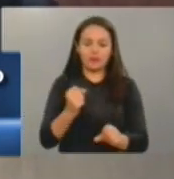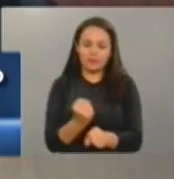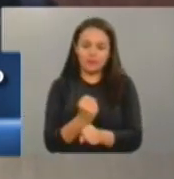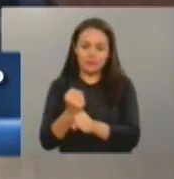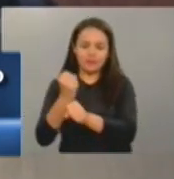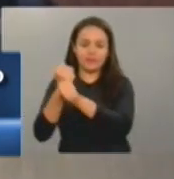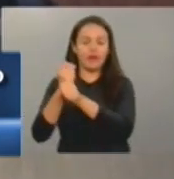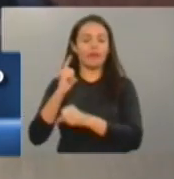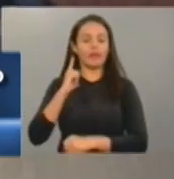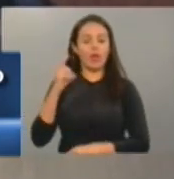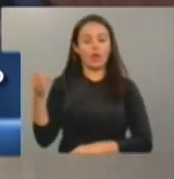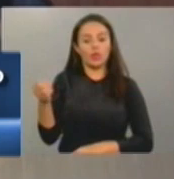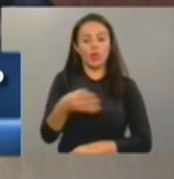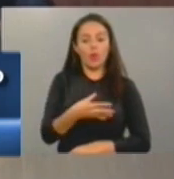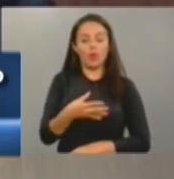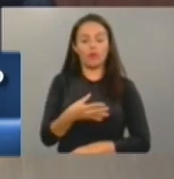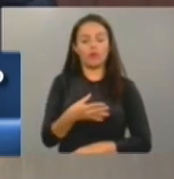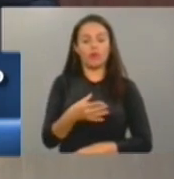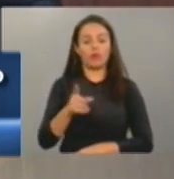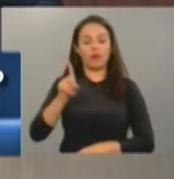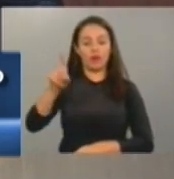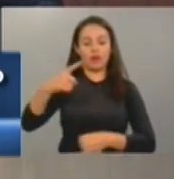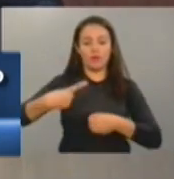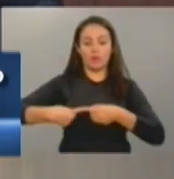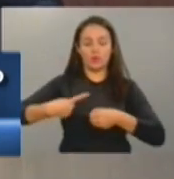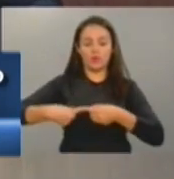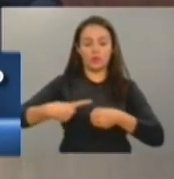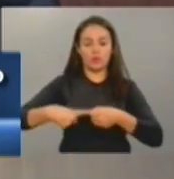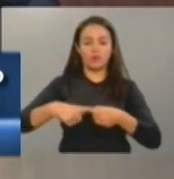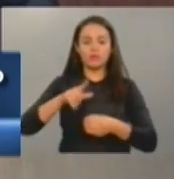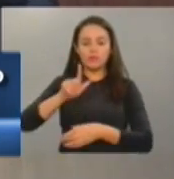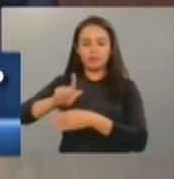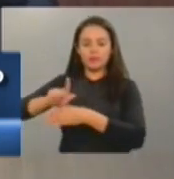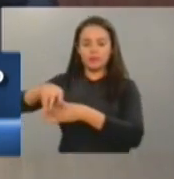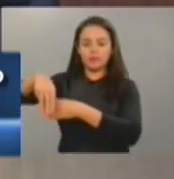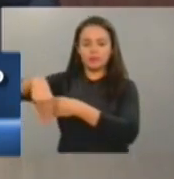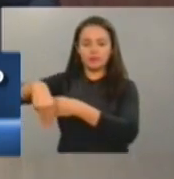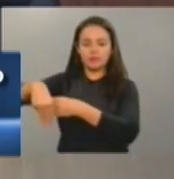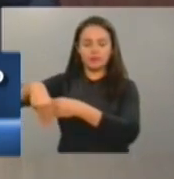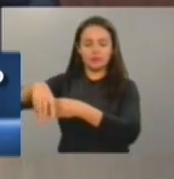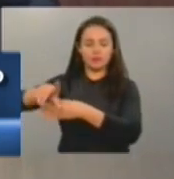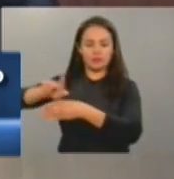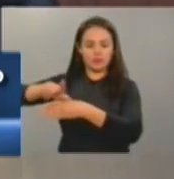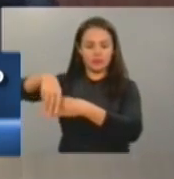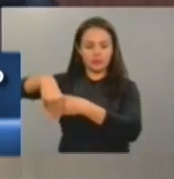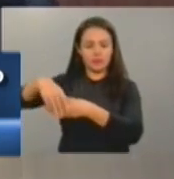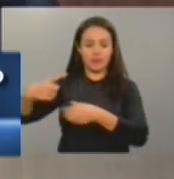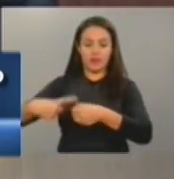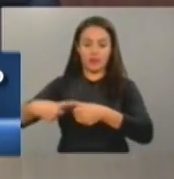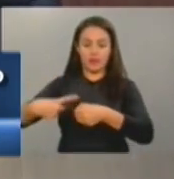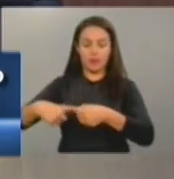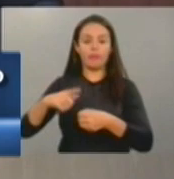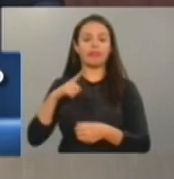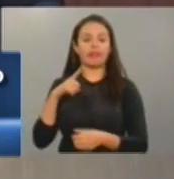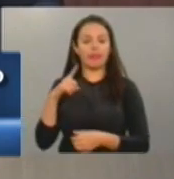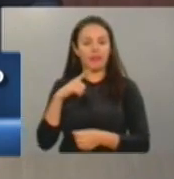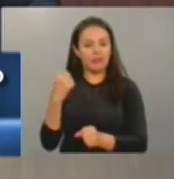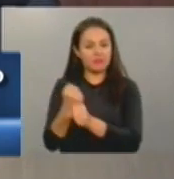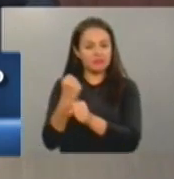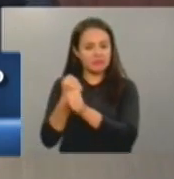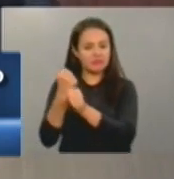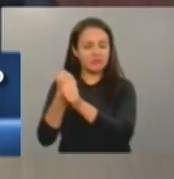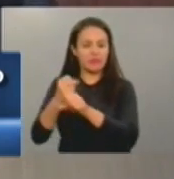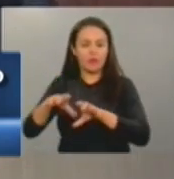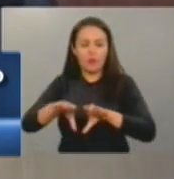adutora importantíssima que está sendo construída no município de Kixeramubim, que resolverá o problema de água da sede, trazendo água do